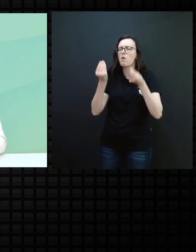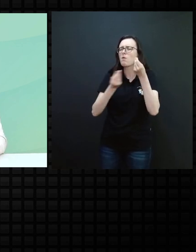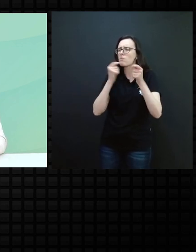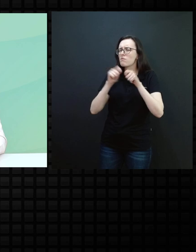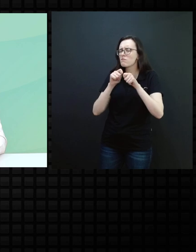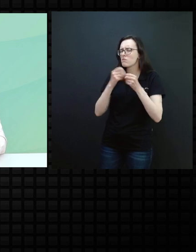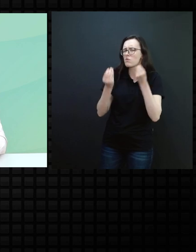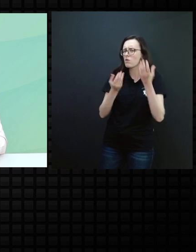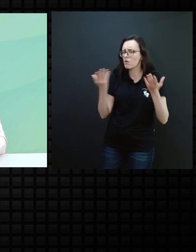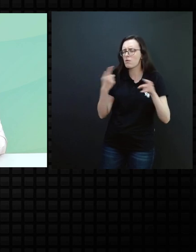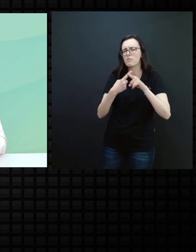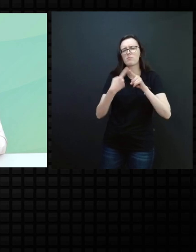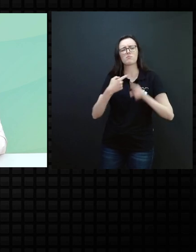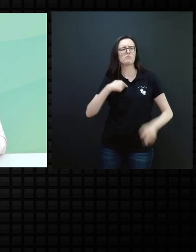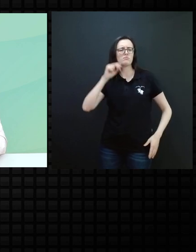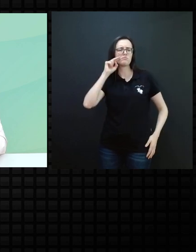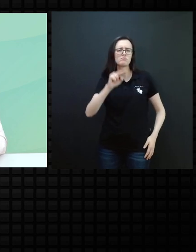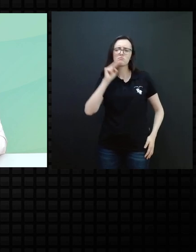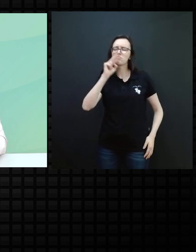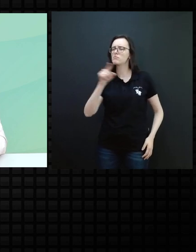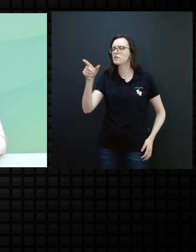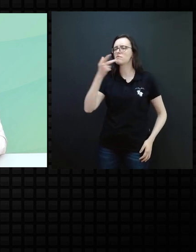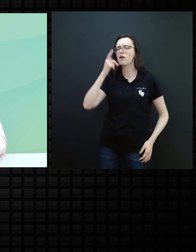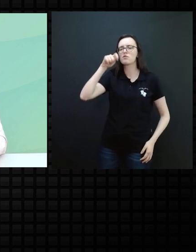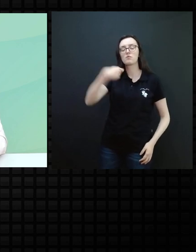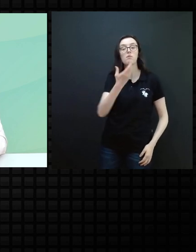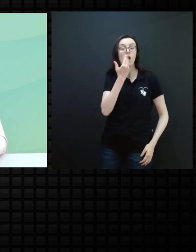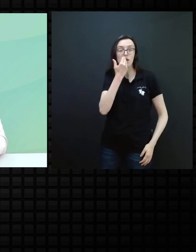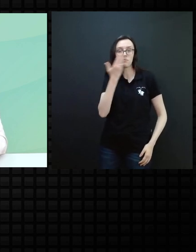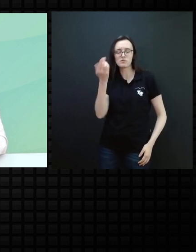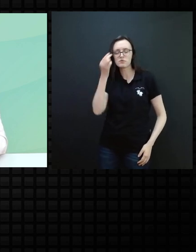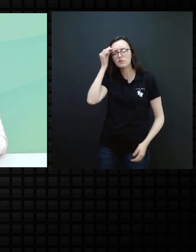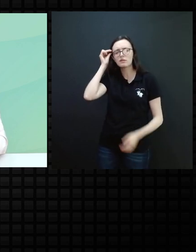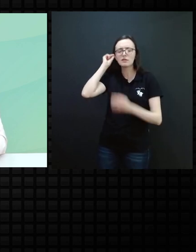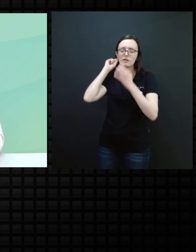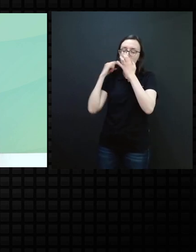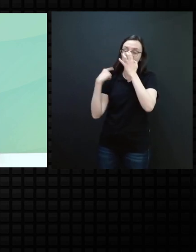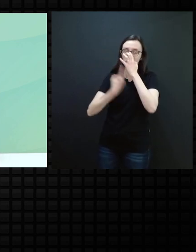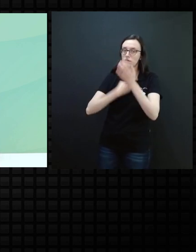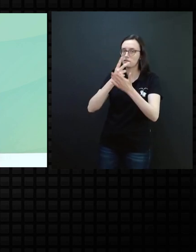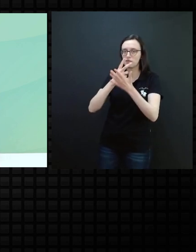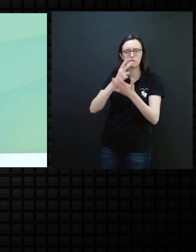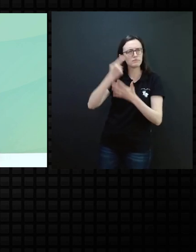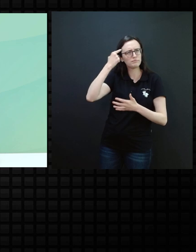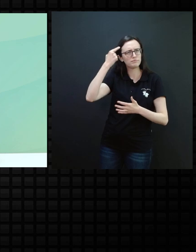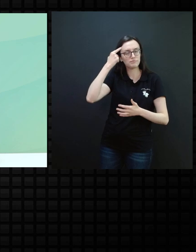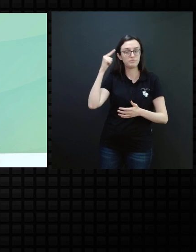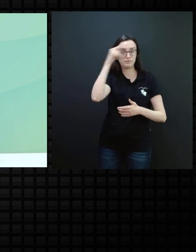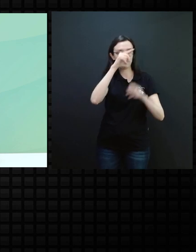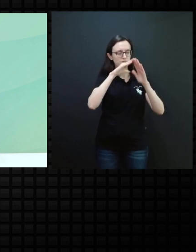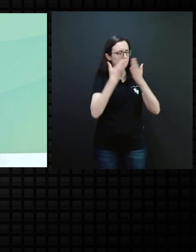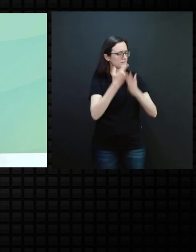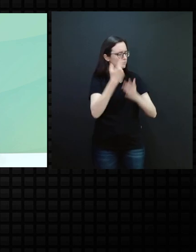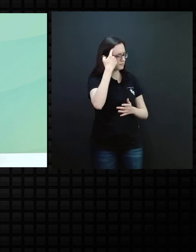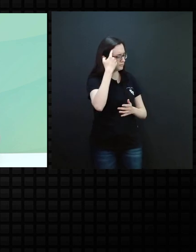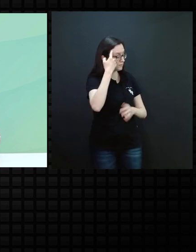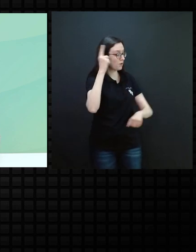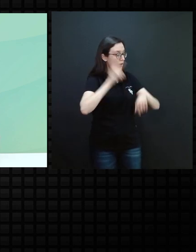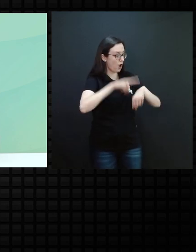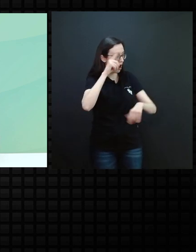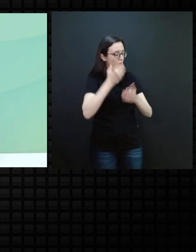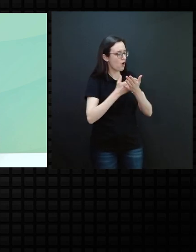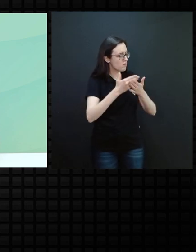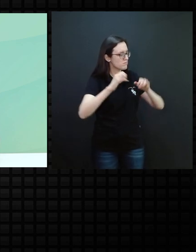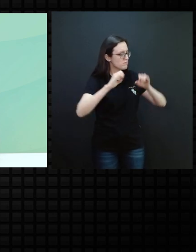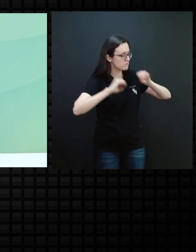feito? Porque eu estou vendo ali, a hora que você fala ali de nutrição, né, a gente sempre imagina muito lá dentro da escola. A hora que essa criança, você começa a